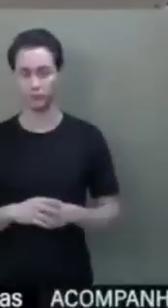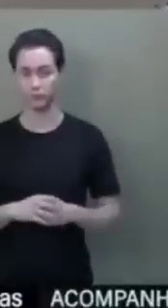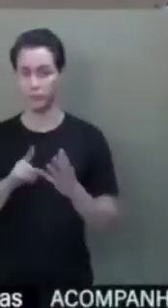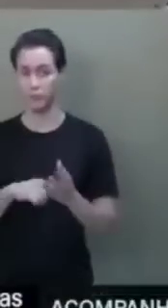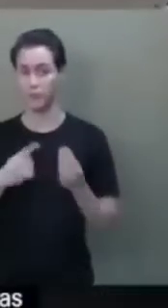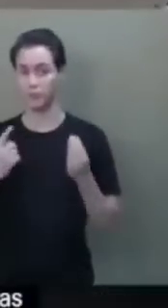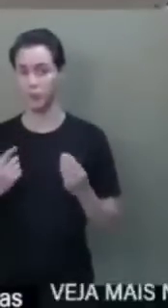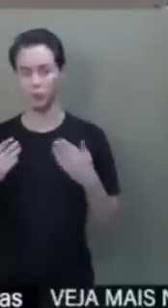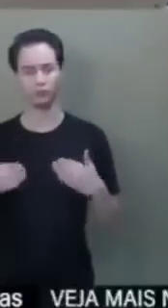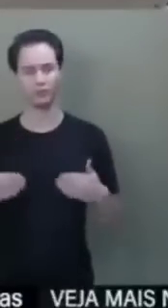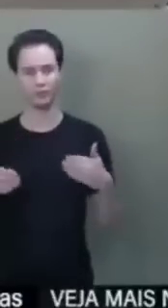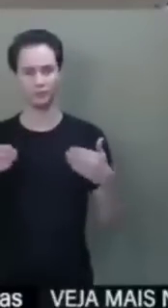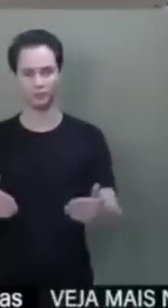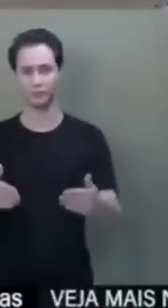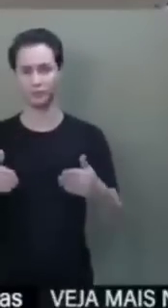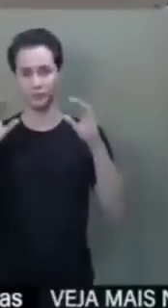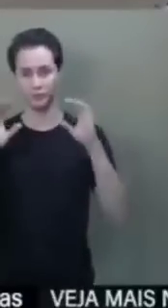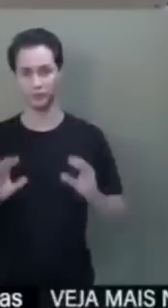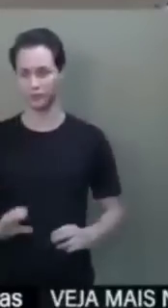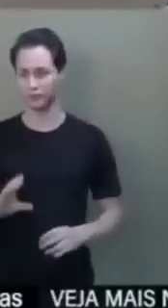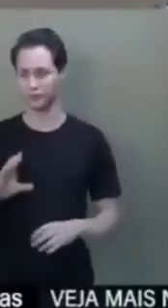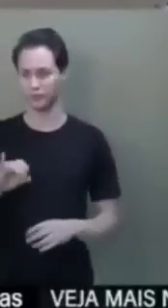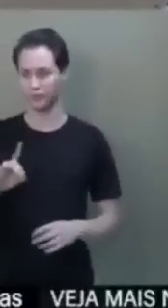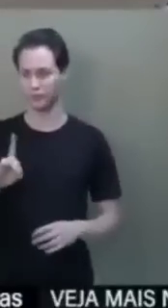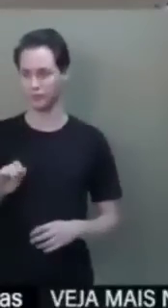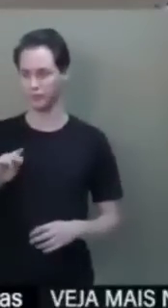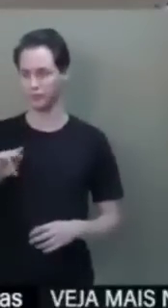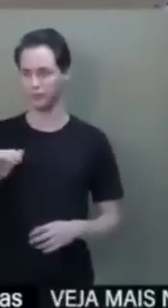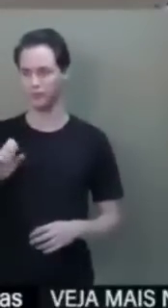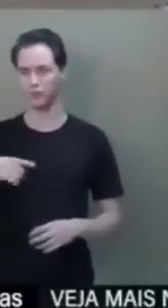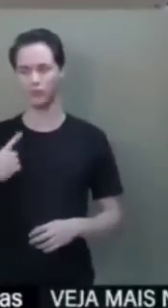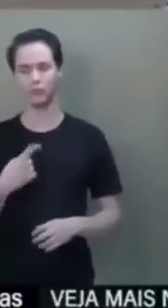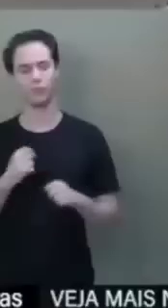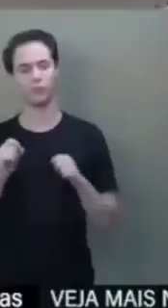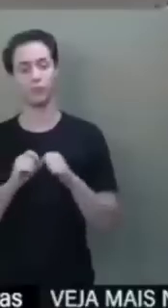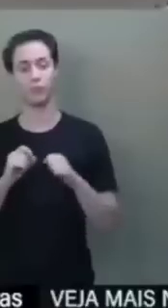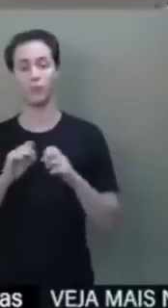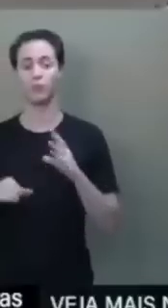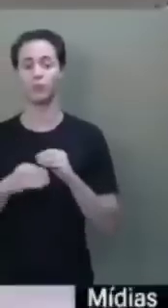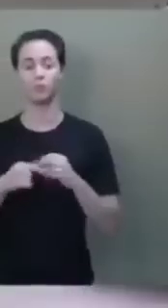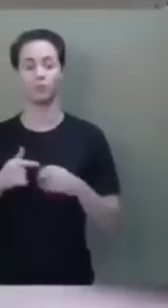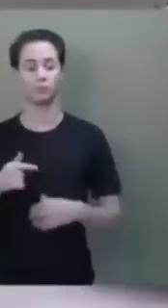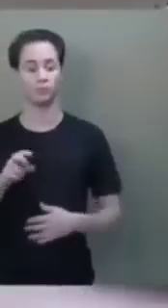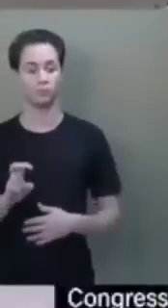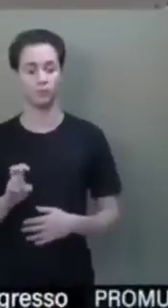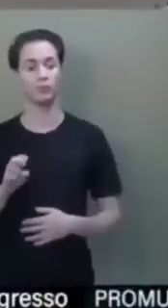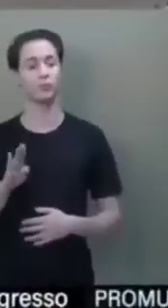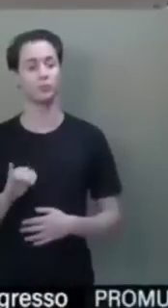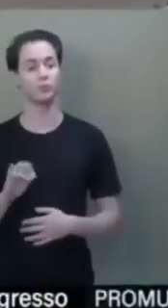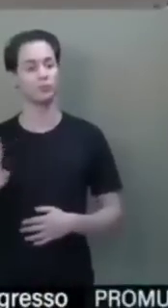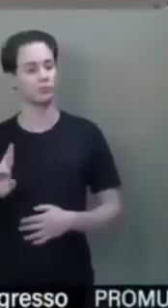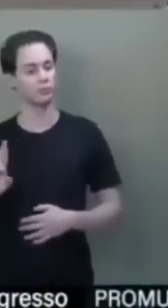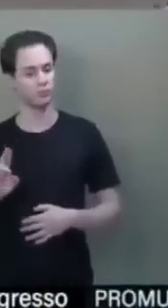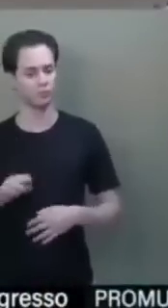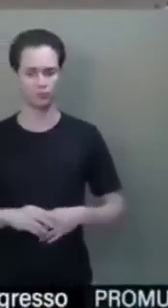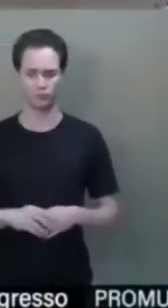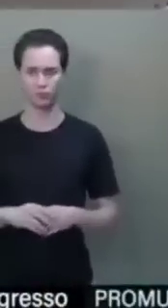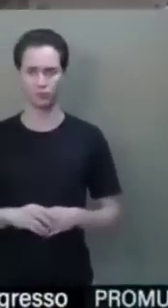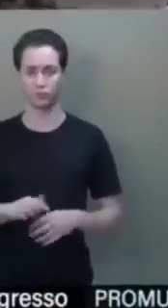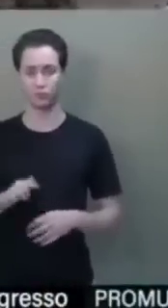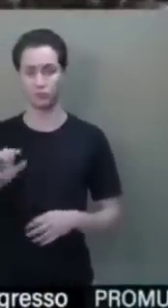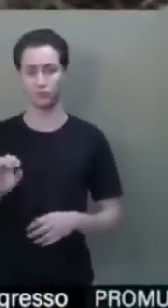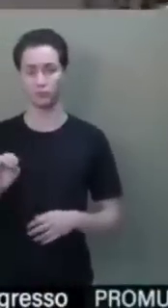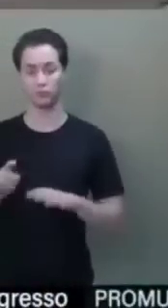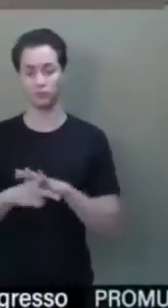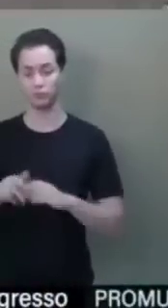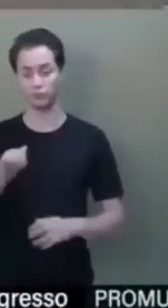da Cidadania, nós alocamos de recursos adicionais 75 bilhões de reais. 70 só